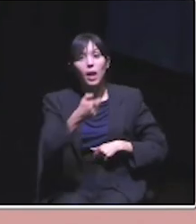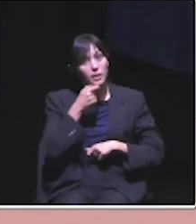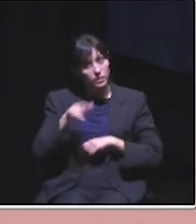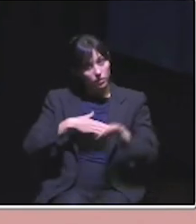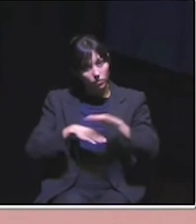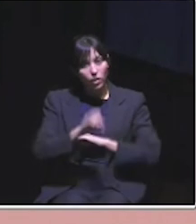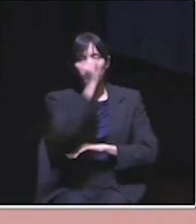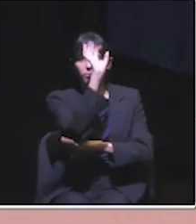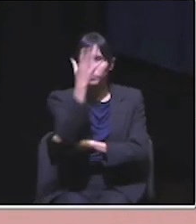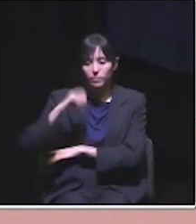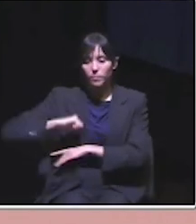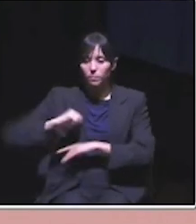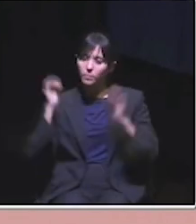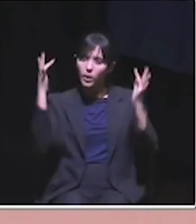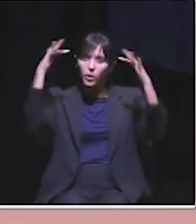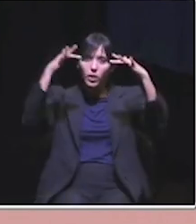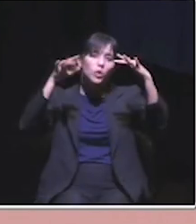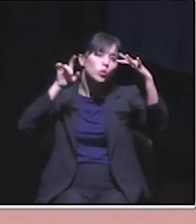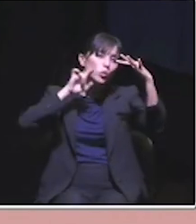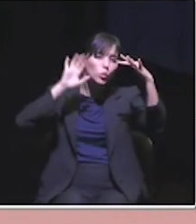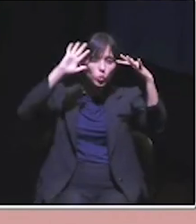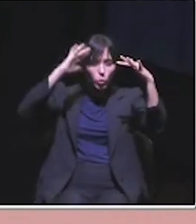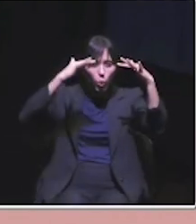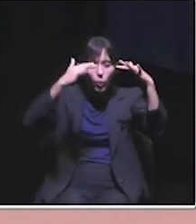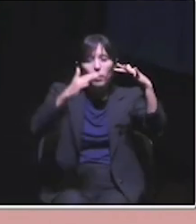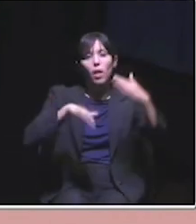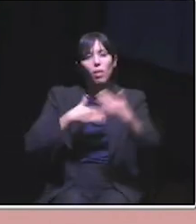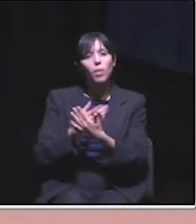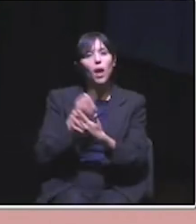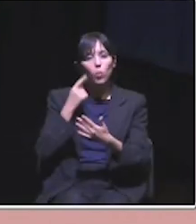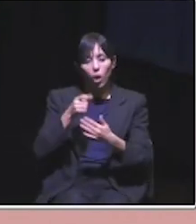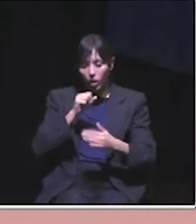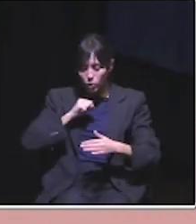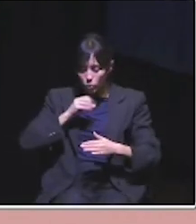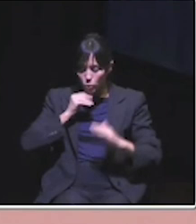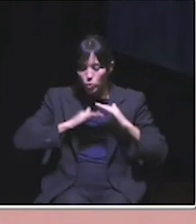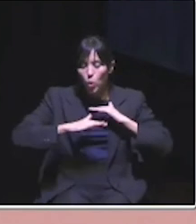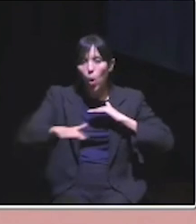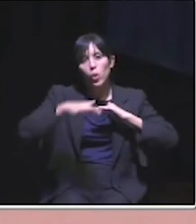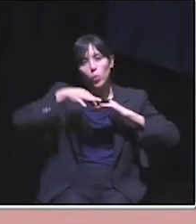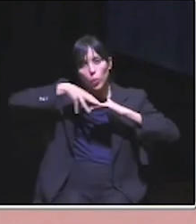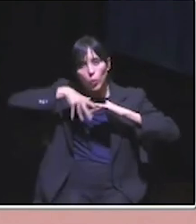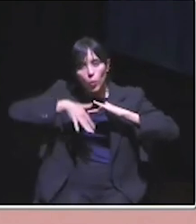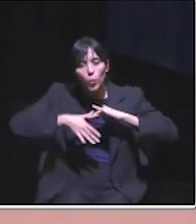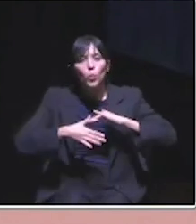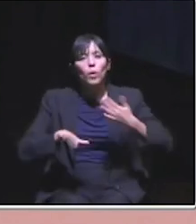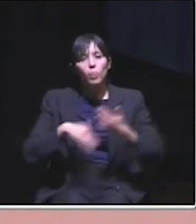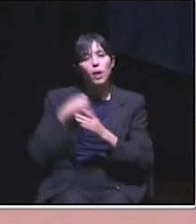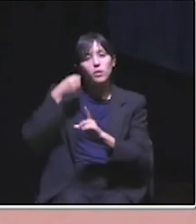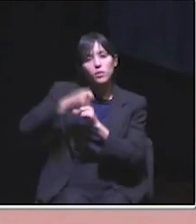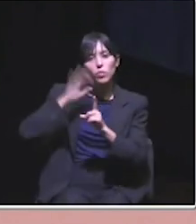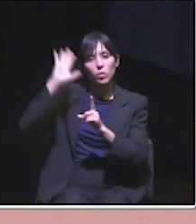inclusão de árvores, plantas de sombra, com a aposta na renaturalização, na permeabilização do sol, conseguiremos fazer face aos desafios ambientais que